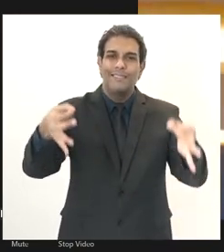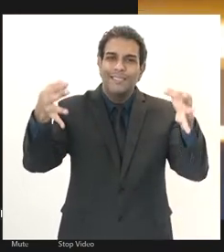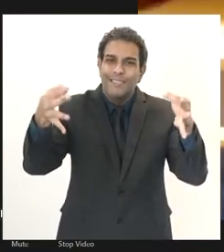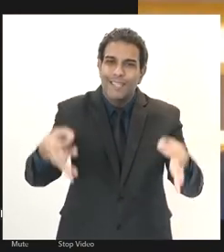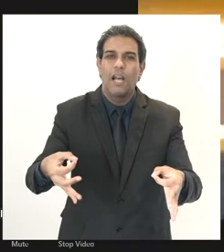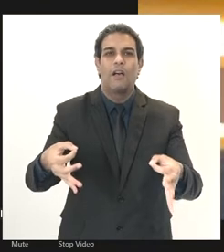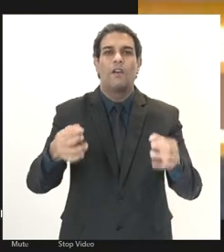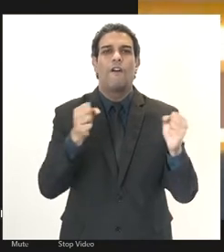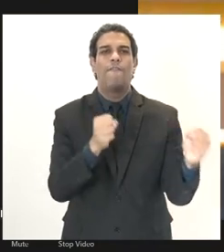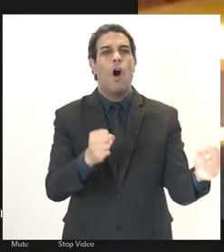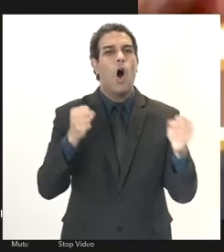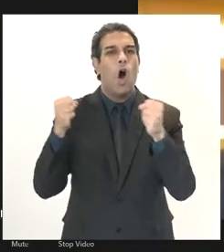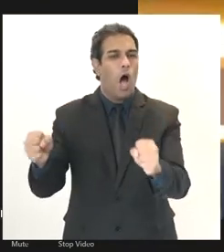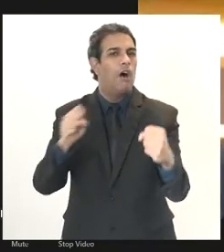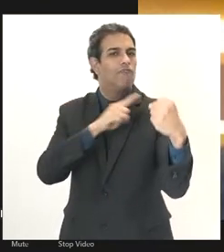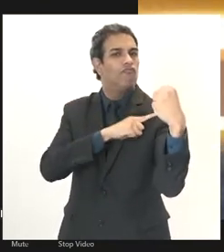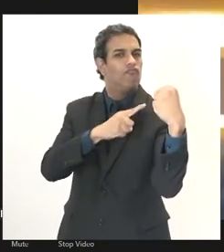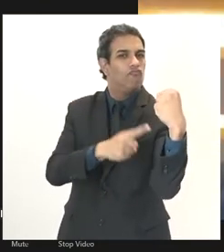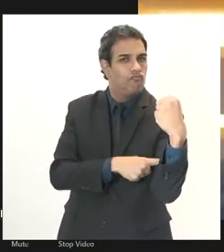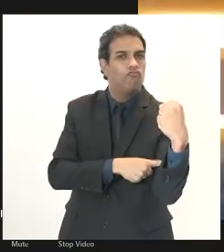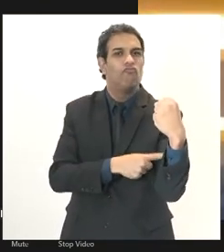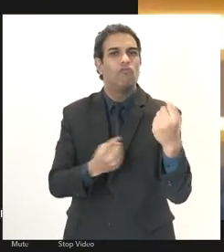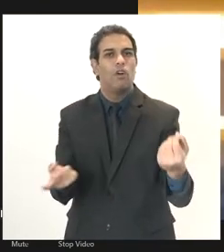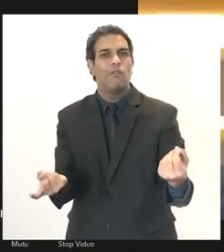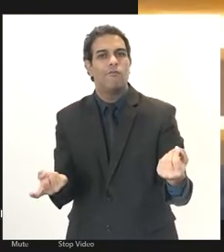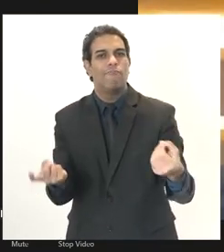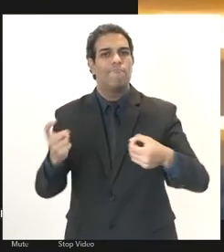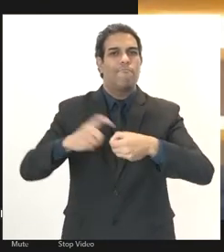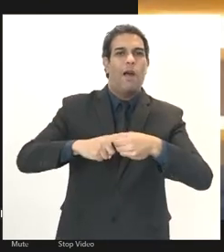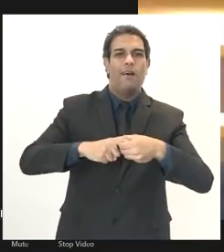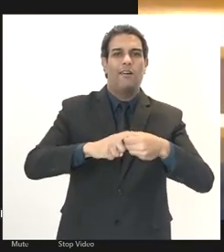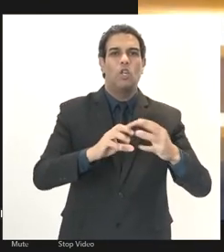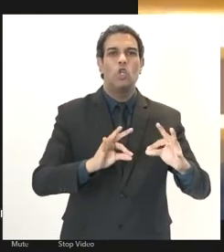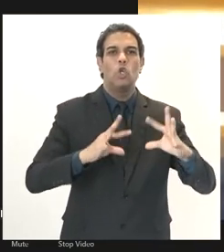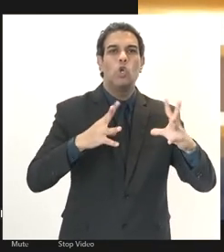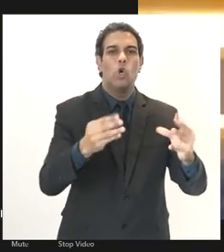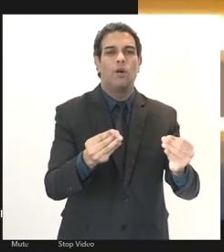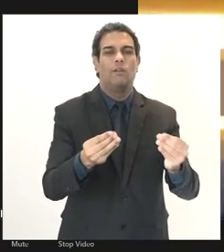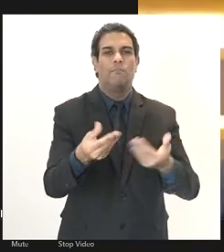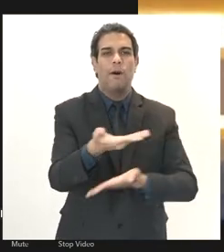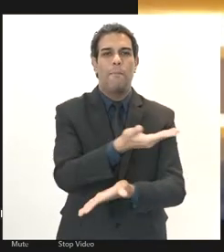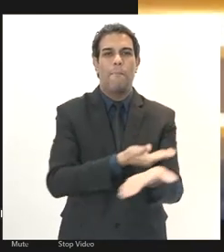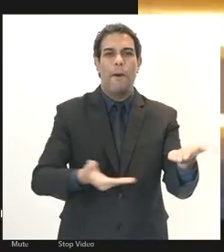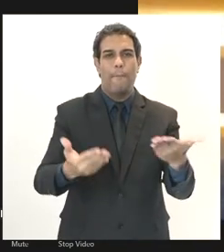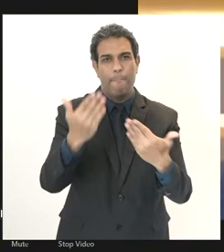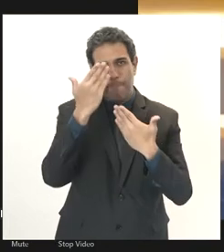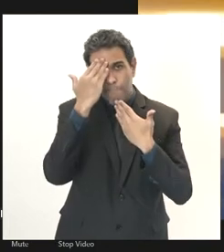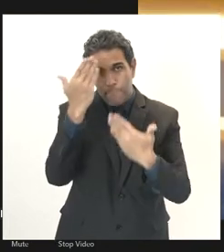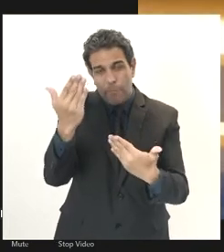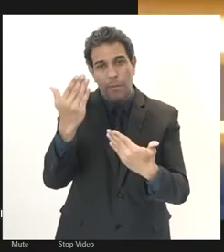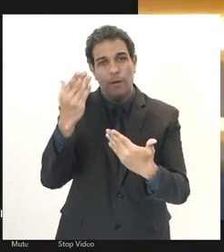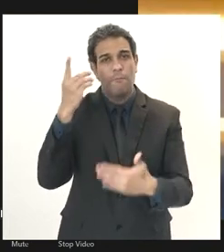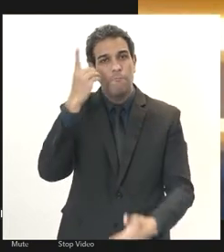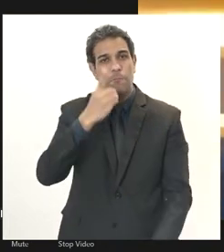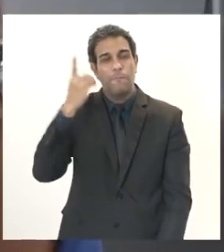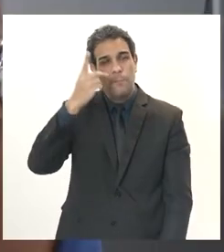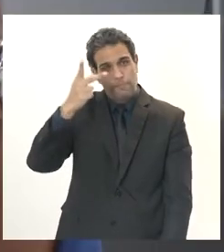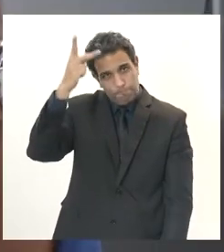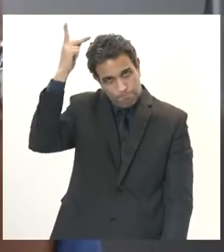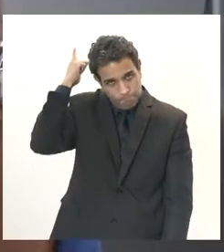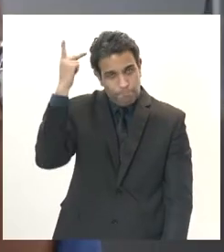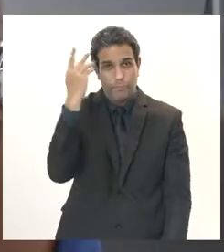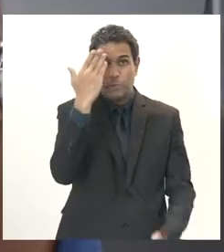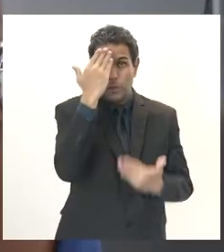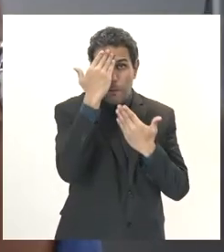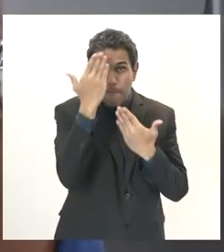fortalecido e parceiro de todas as entidades aqui presentes muito obrigado deputado muito obrigado companheiros muito